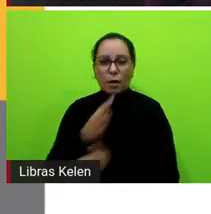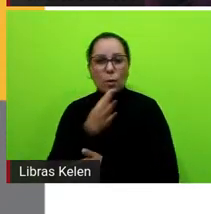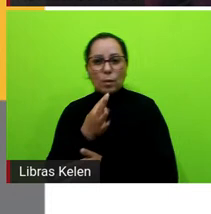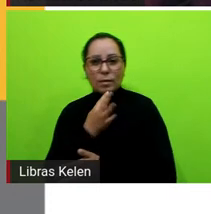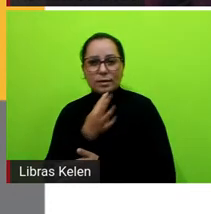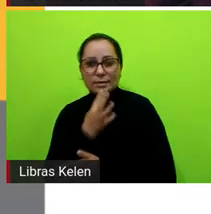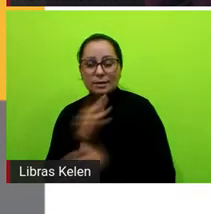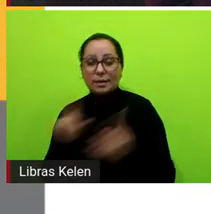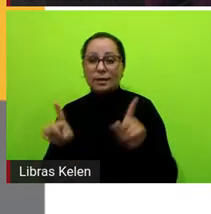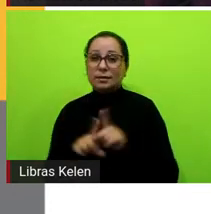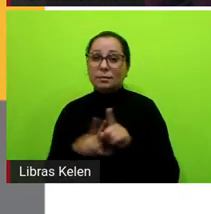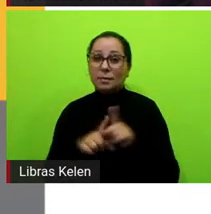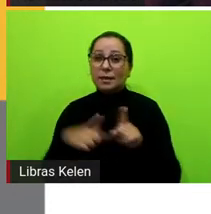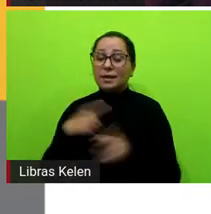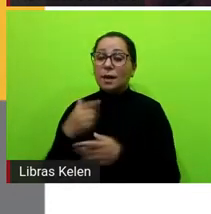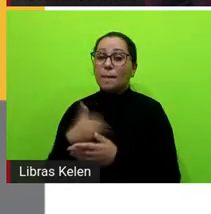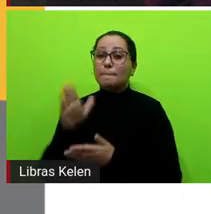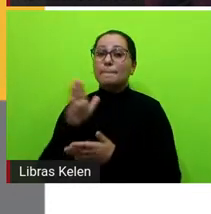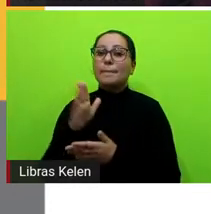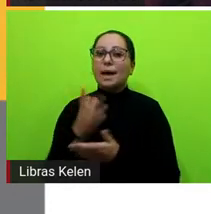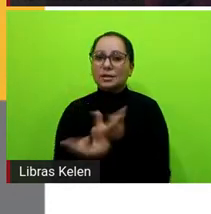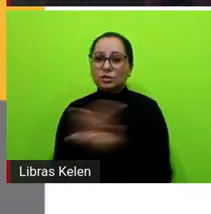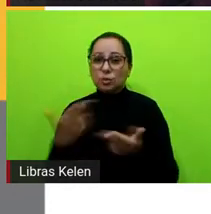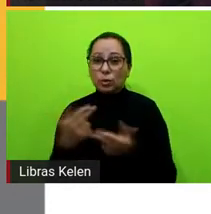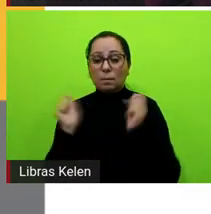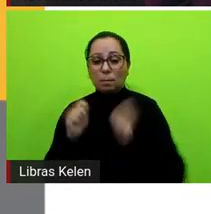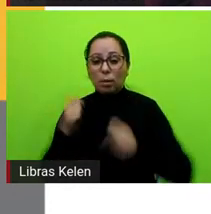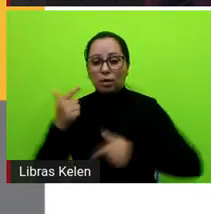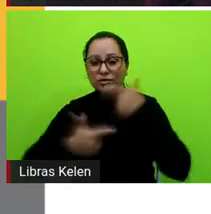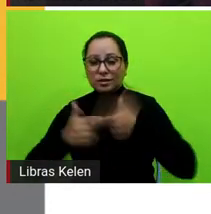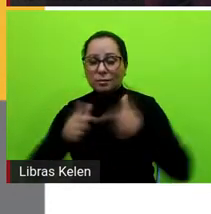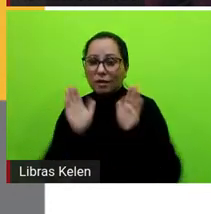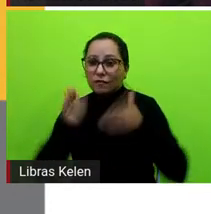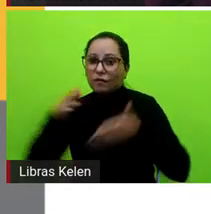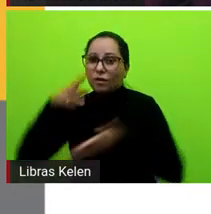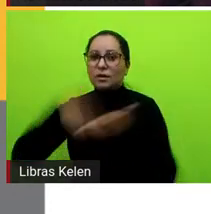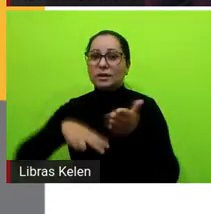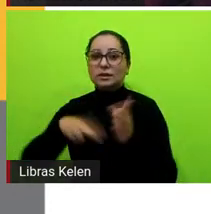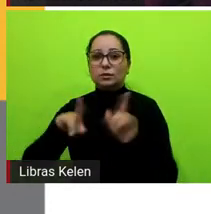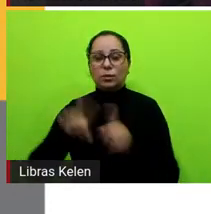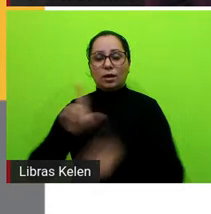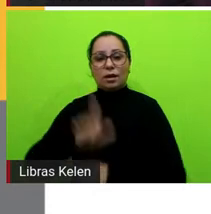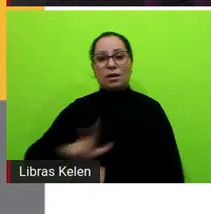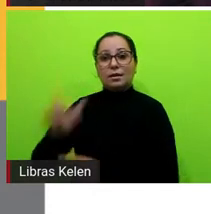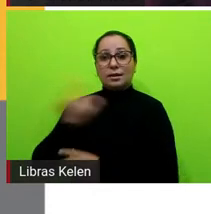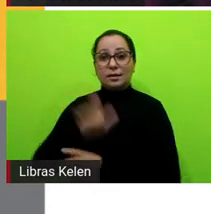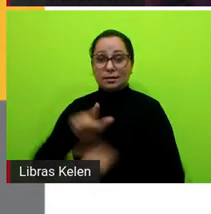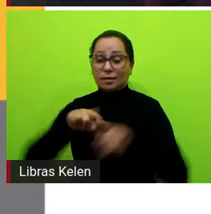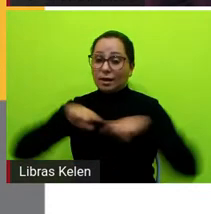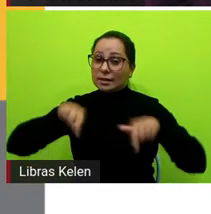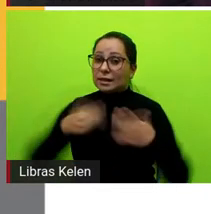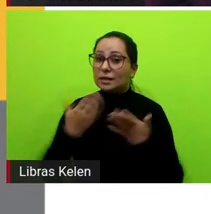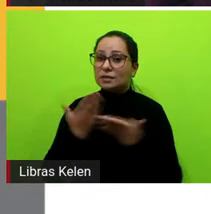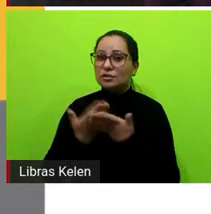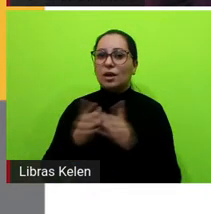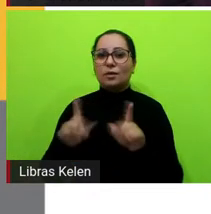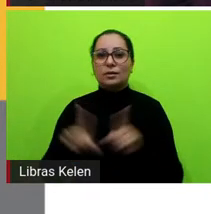também tendo mais recursos para o trabalho com leitura literária em sala de aula